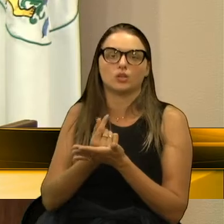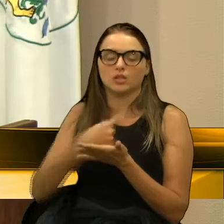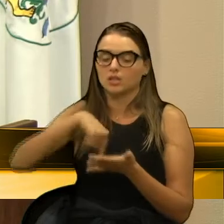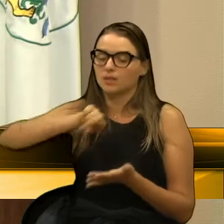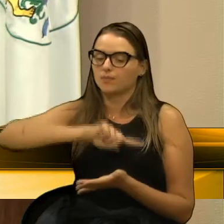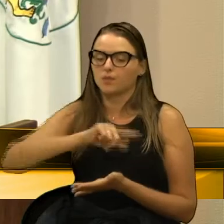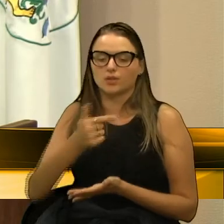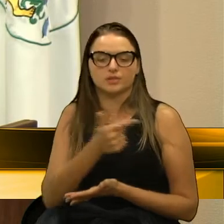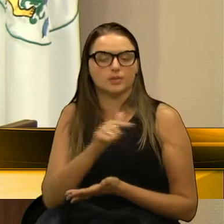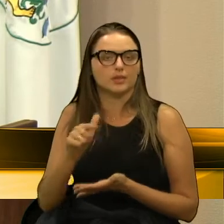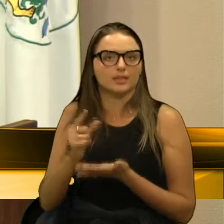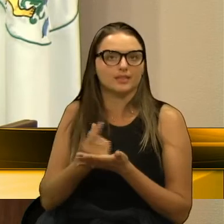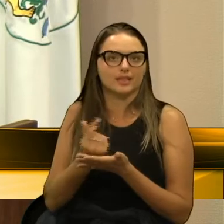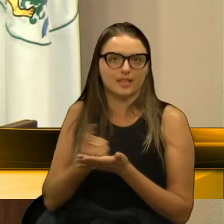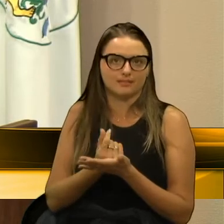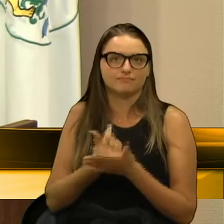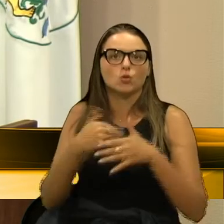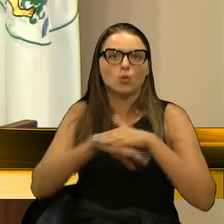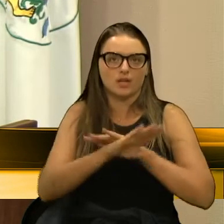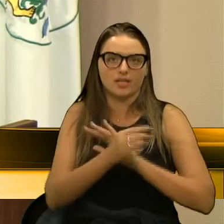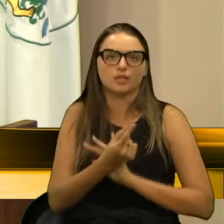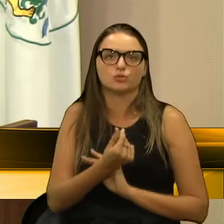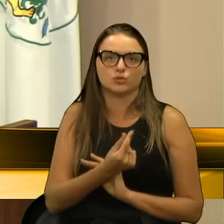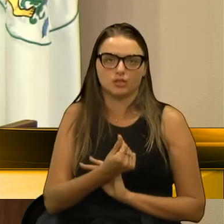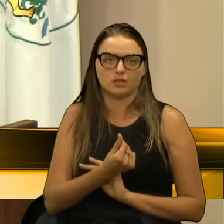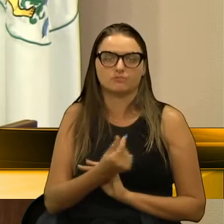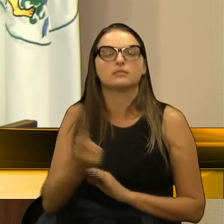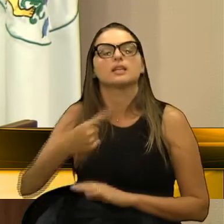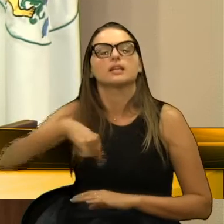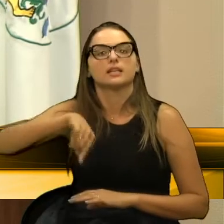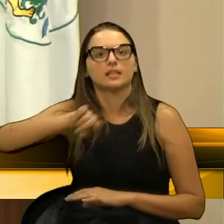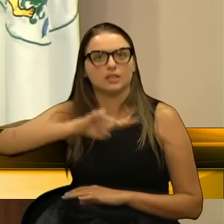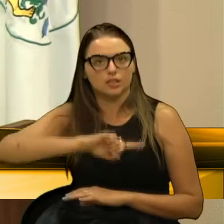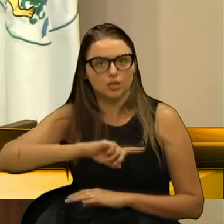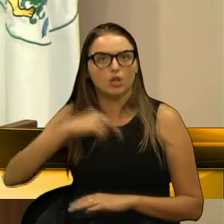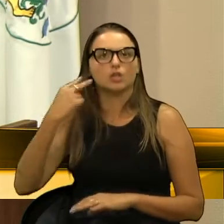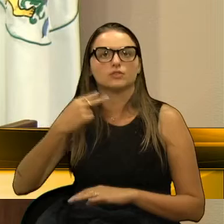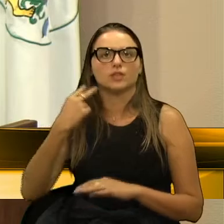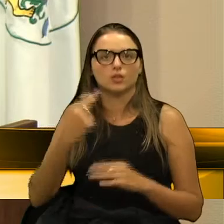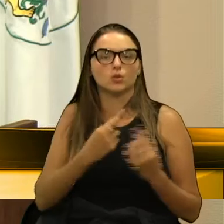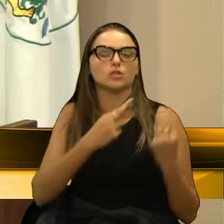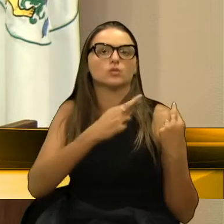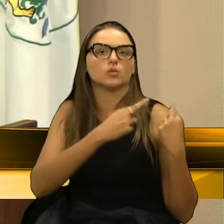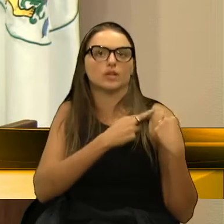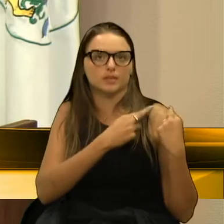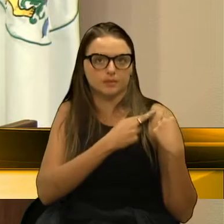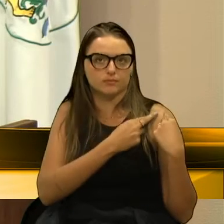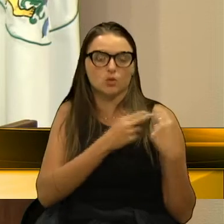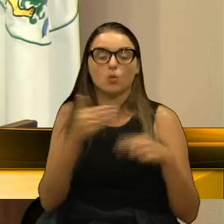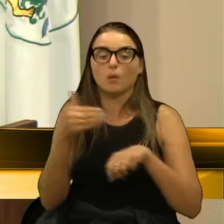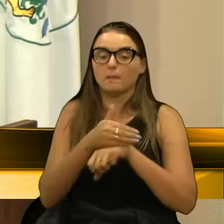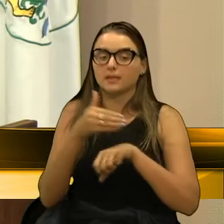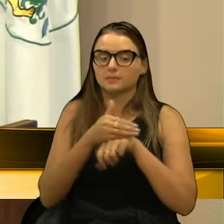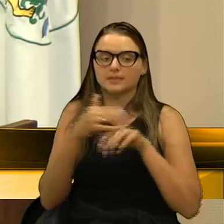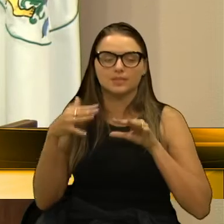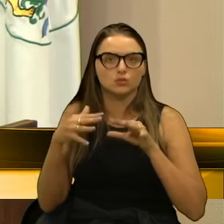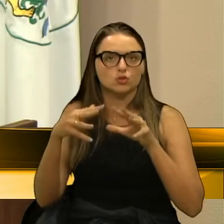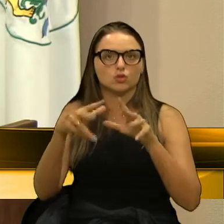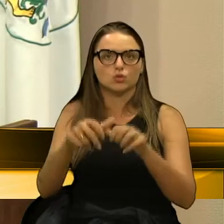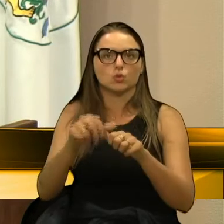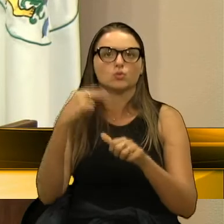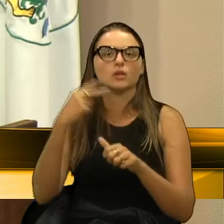oportunidade de ter esse dinheiro em caixa. E nós aqui, com responsabilidade, com a participação de todos vocês,